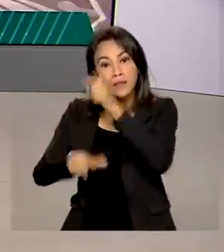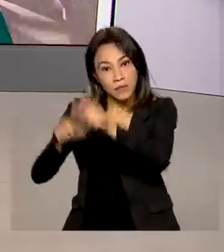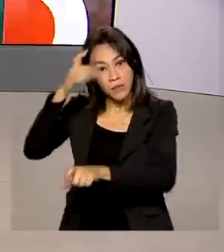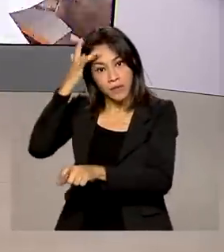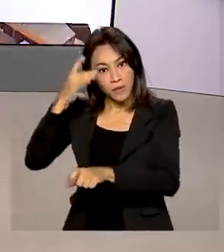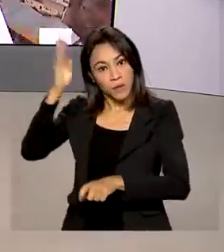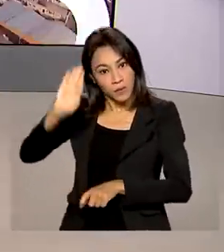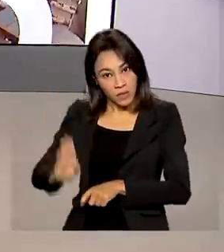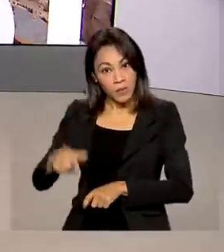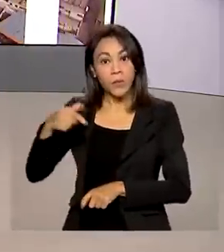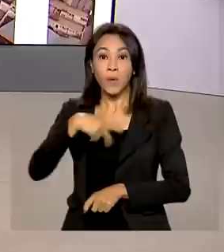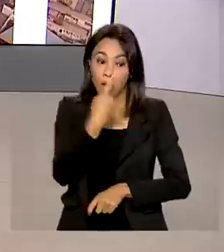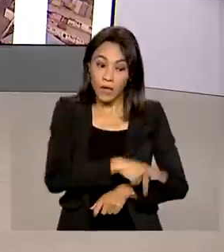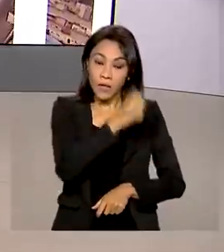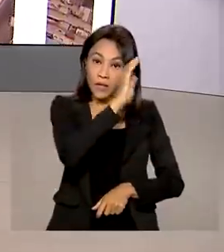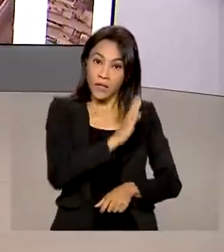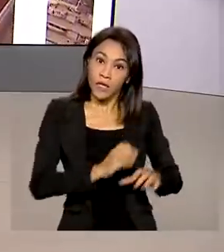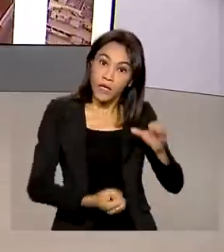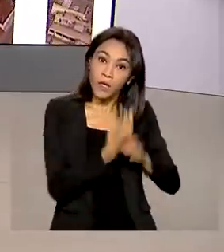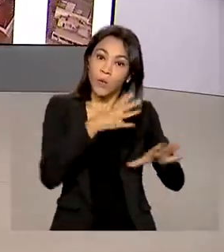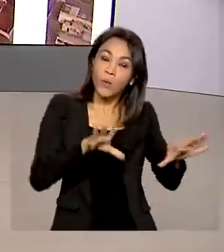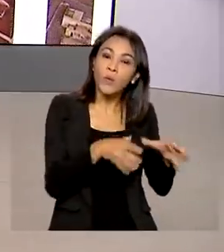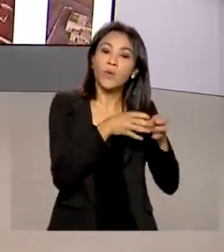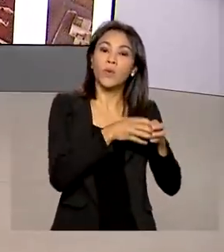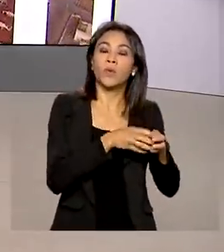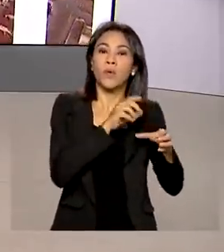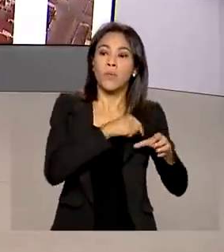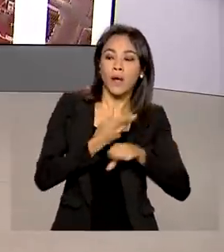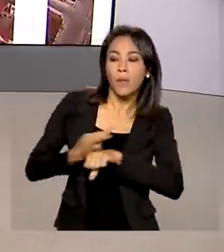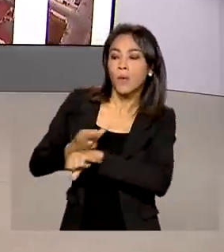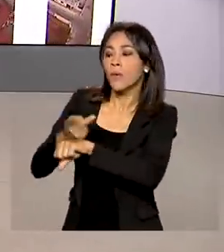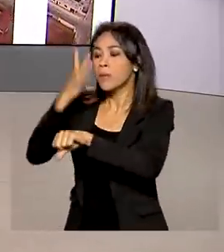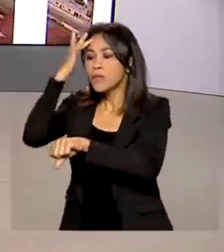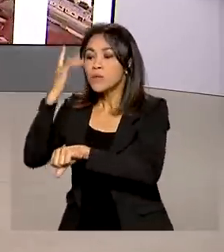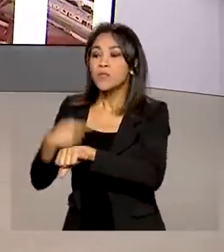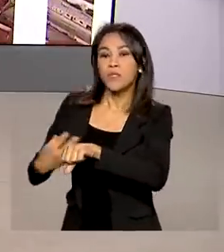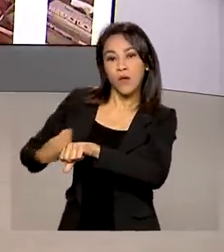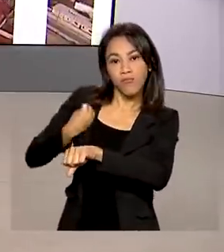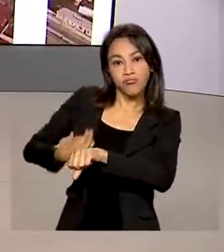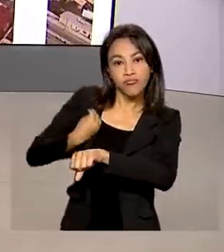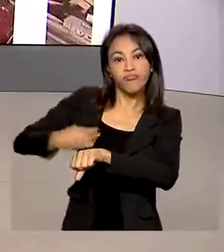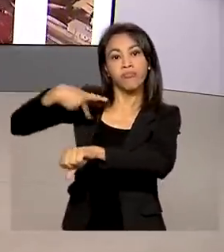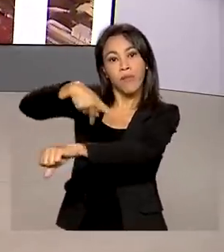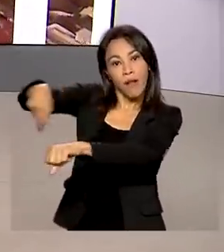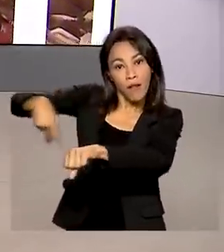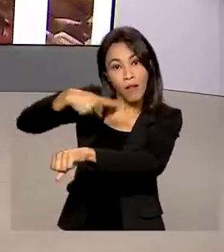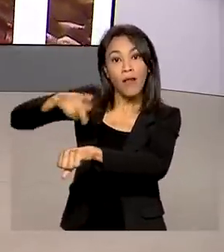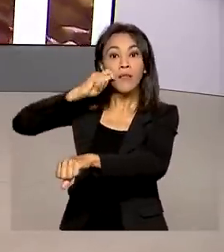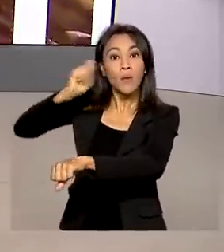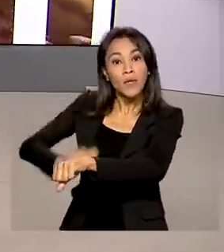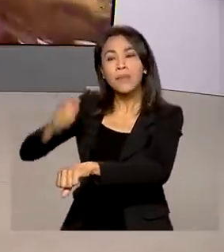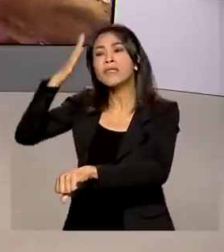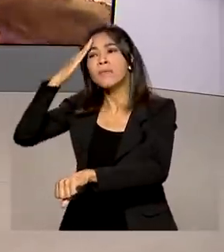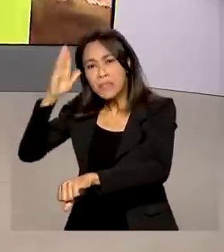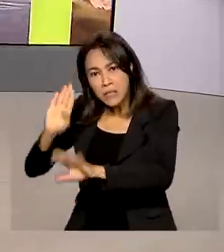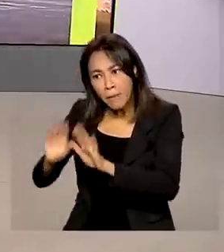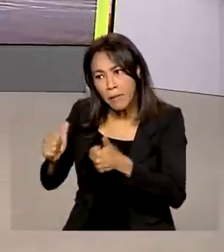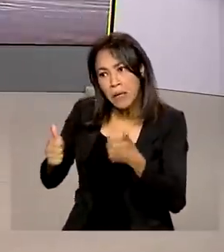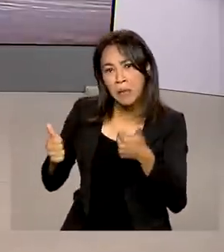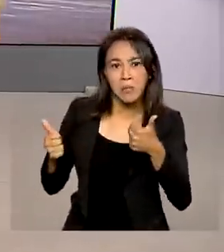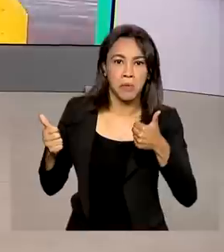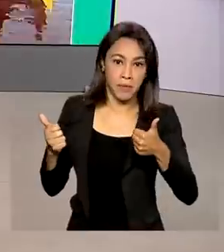brasileiro criou um grupo de trabalho para localizar cidadãos que estão na Ucrânia e saber como eles estão. Esse grupo também